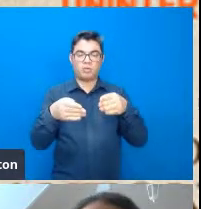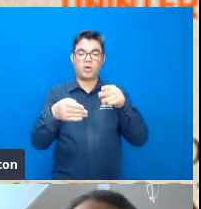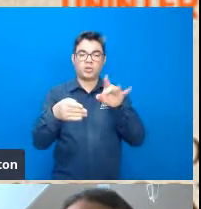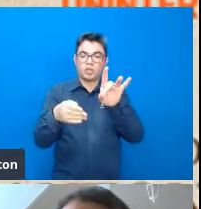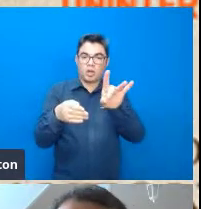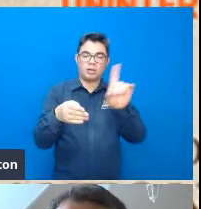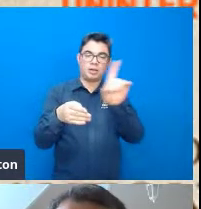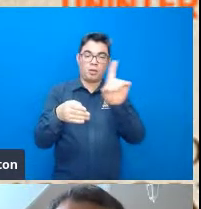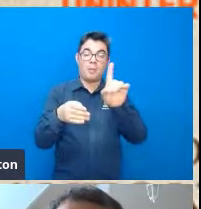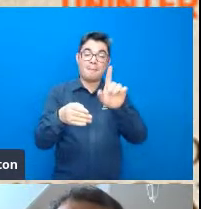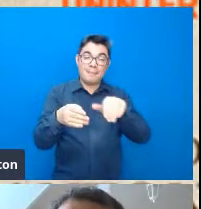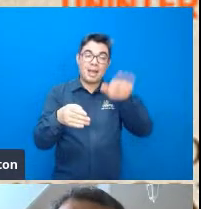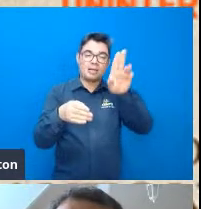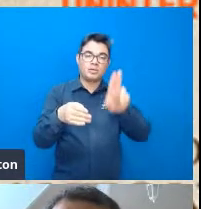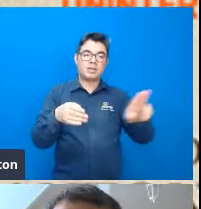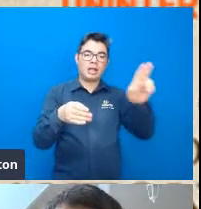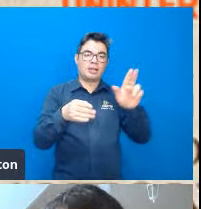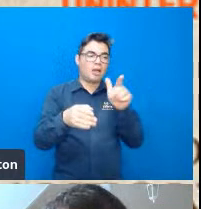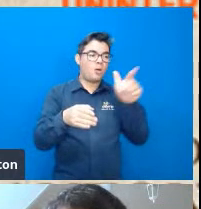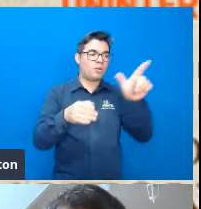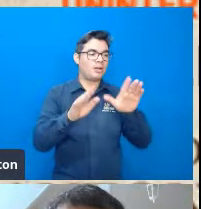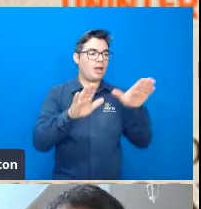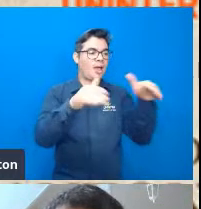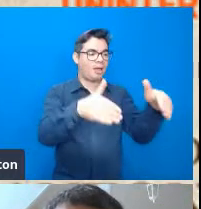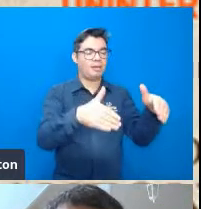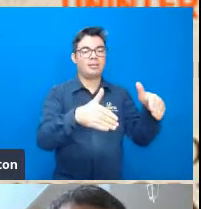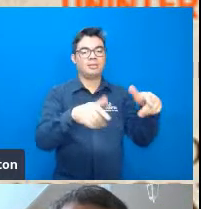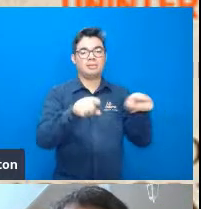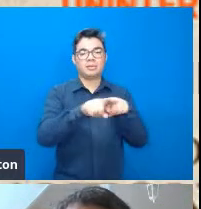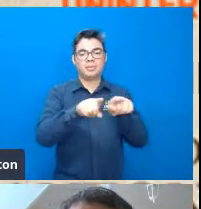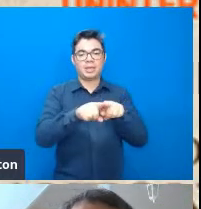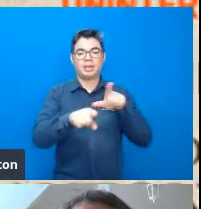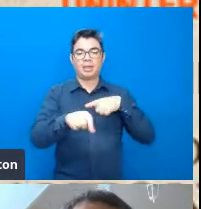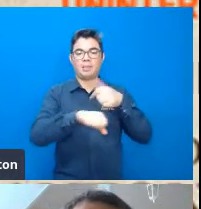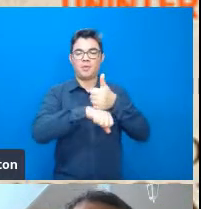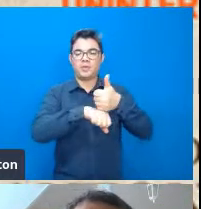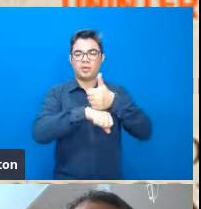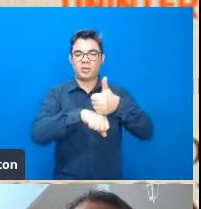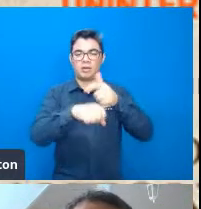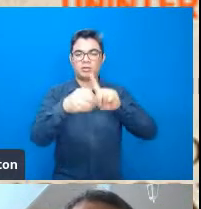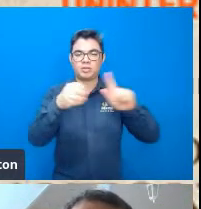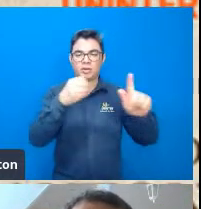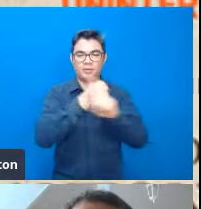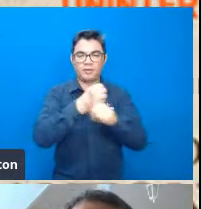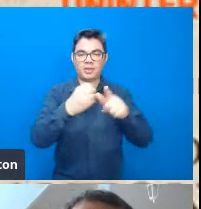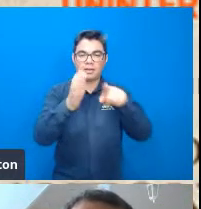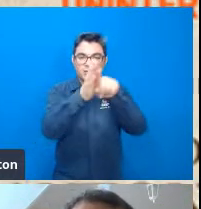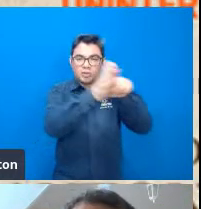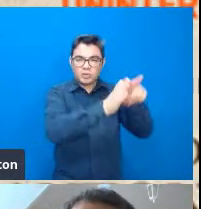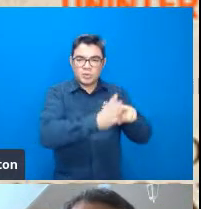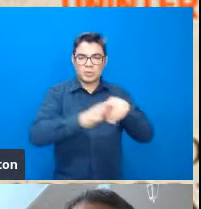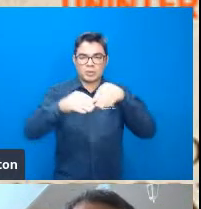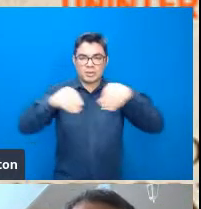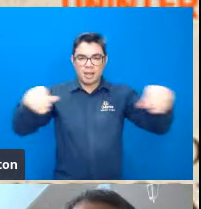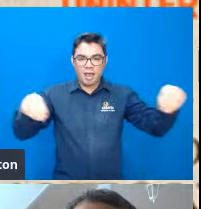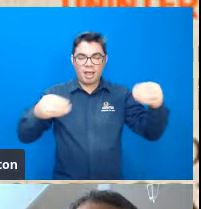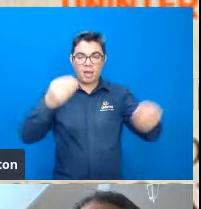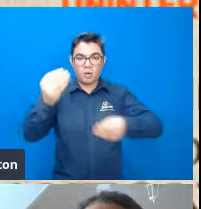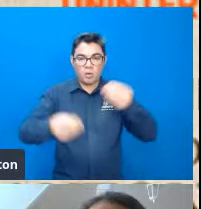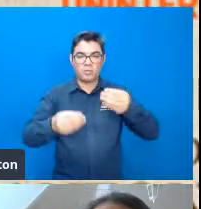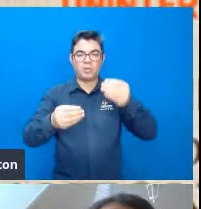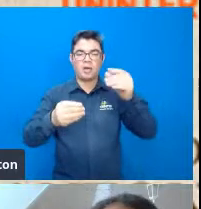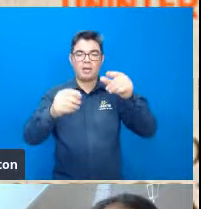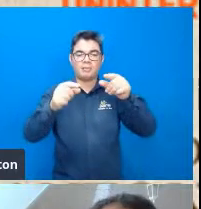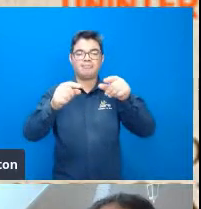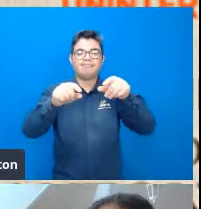ela é mais usada na área muitos geólogos buscam na geomorfologia justamente a análise morfométrica